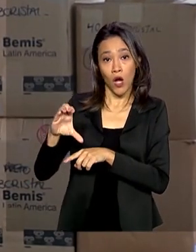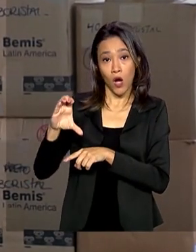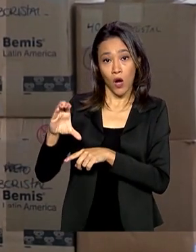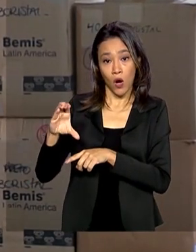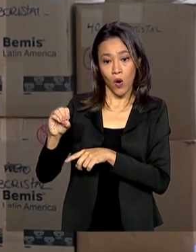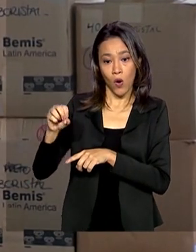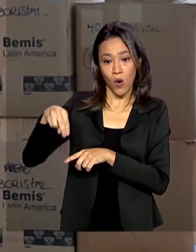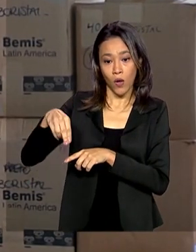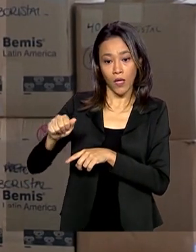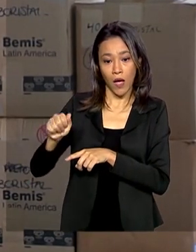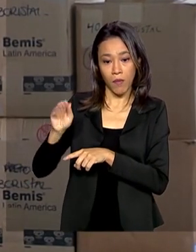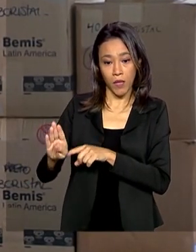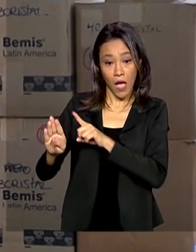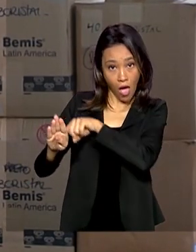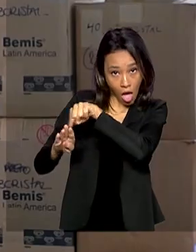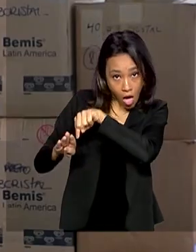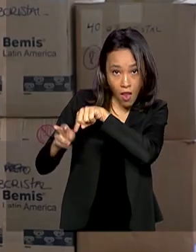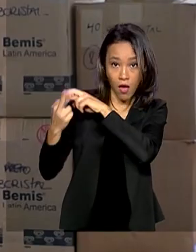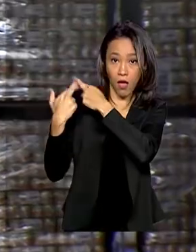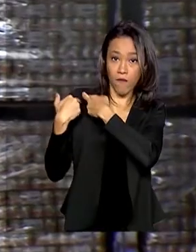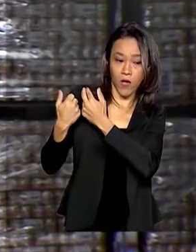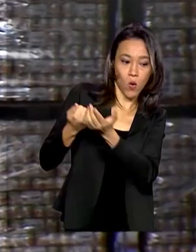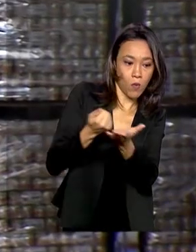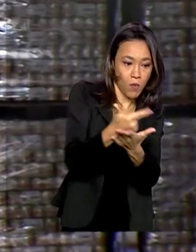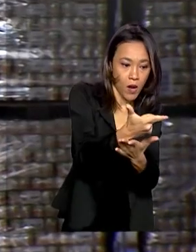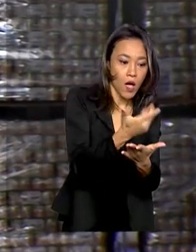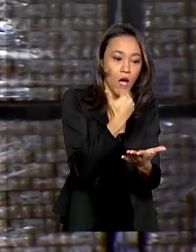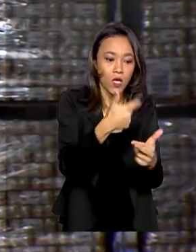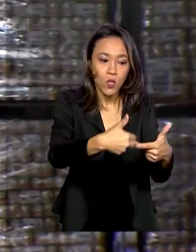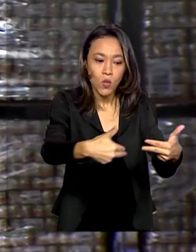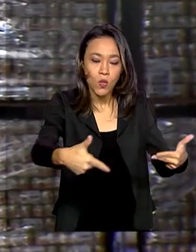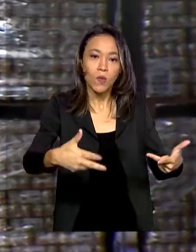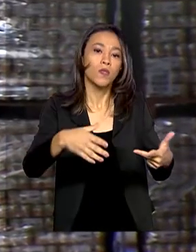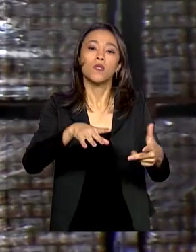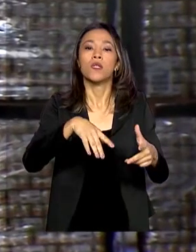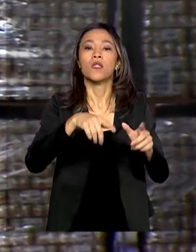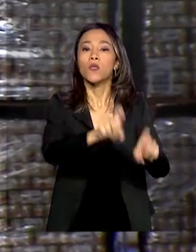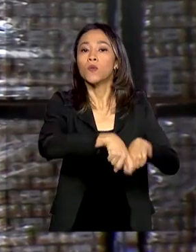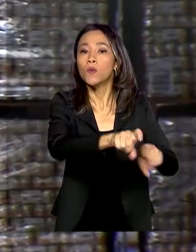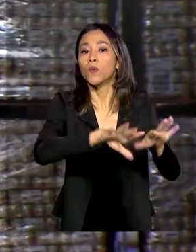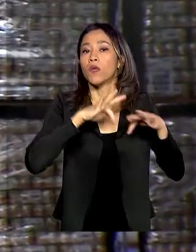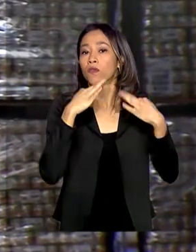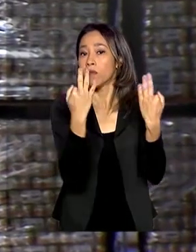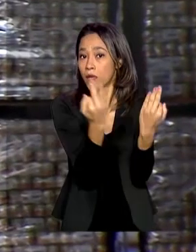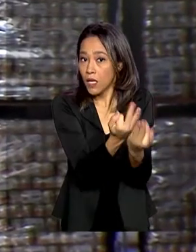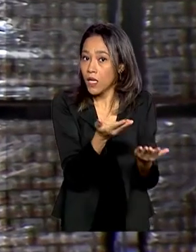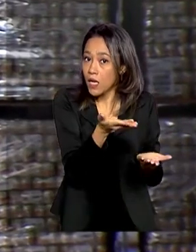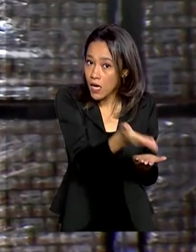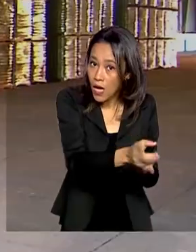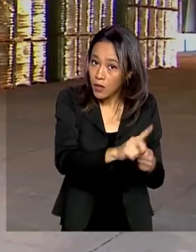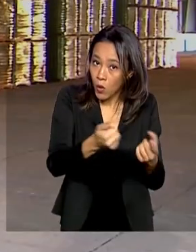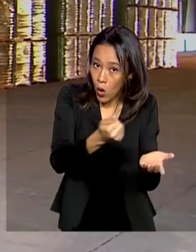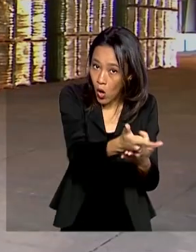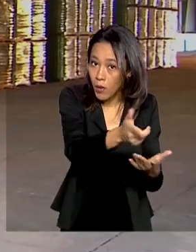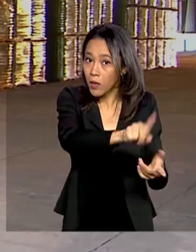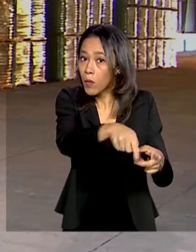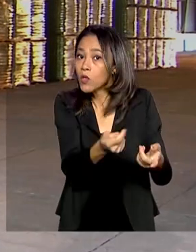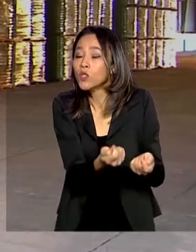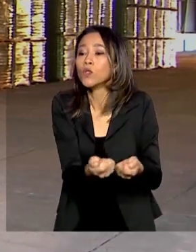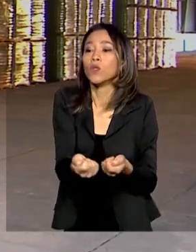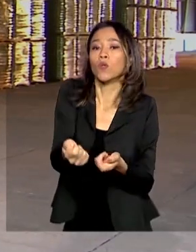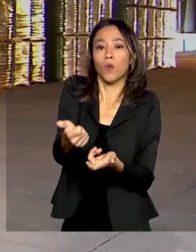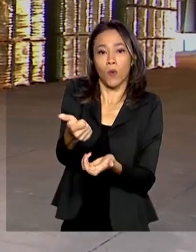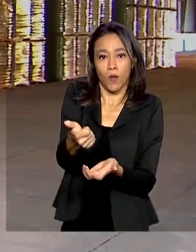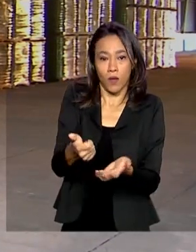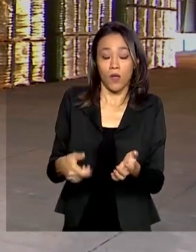cooperativas de agricultores familiares por meio da modalidade compra com doação simultânea. Depois disso,